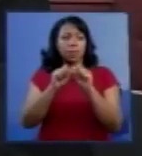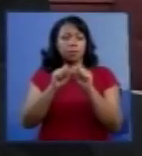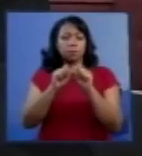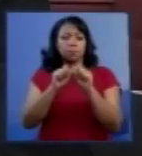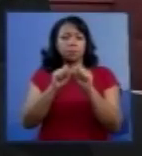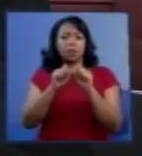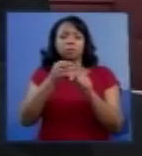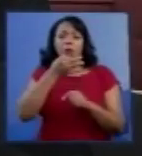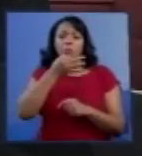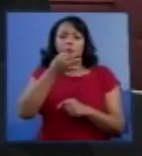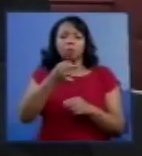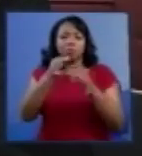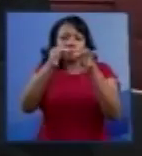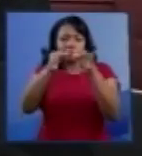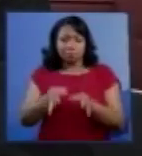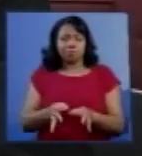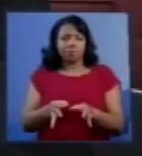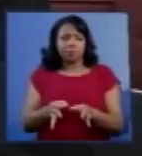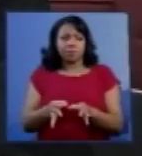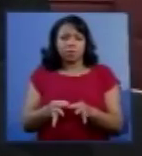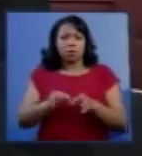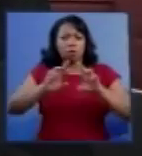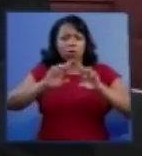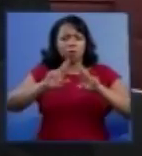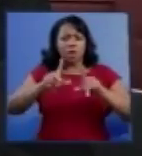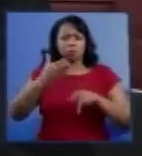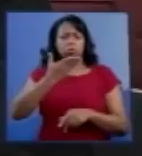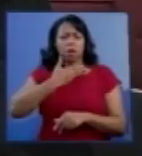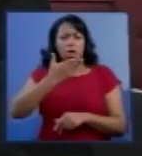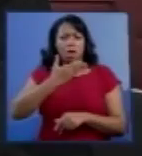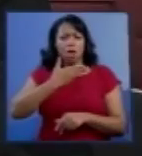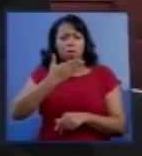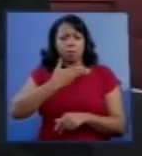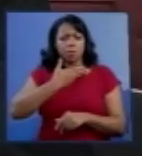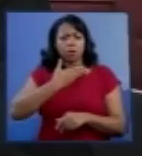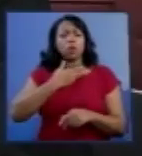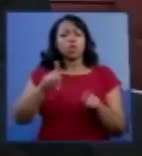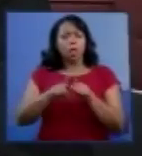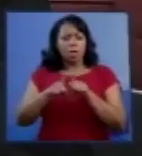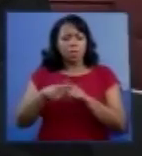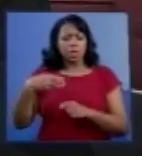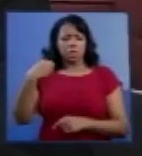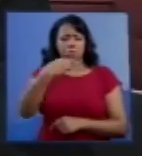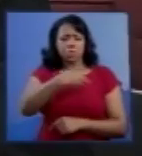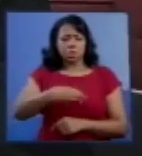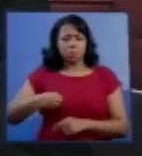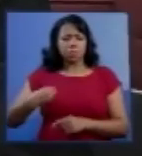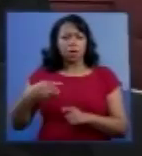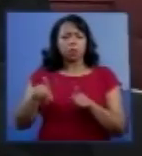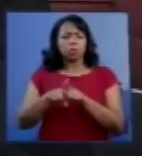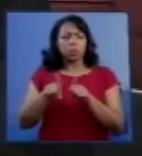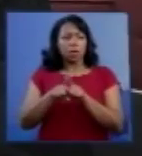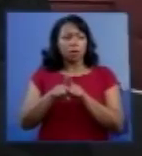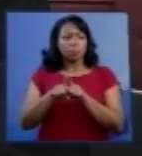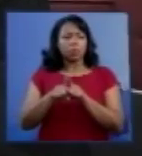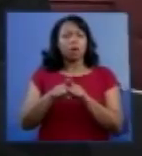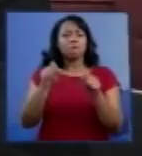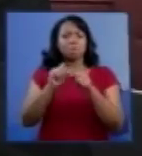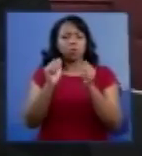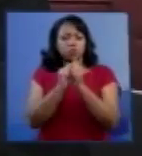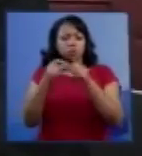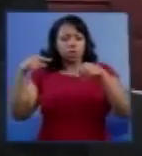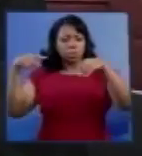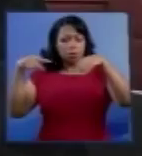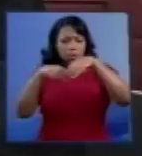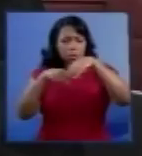opinião firmada por vários colegas que examinaram a ressonância